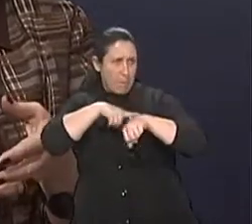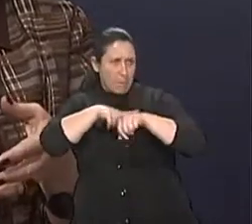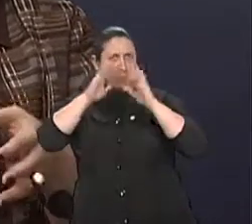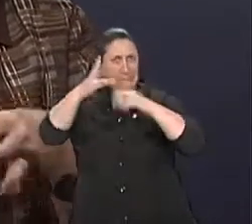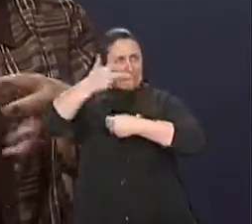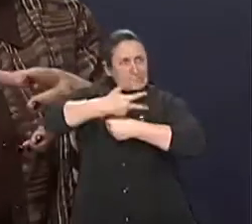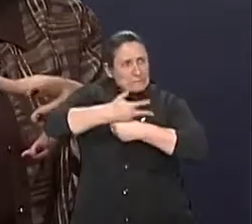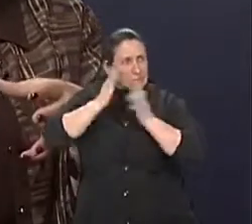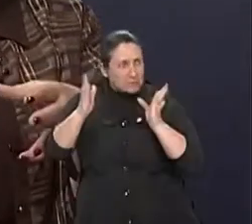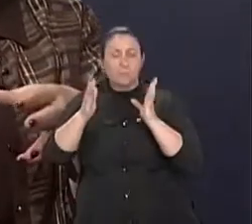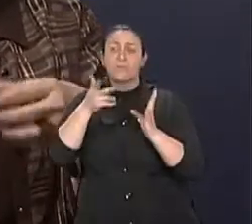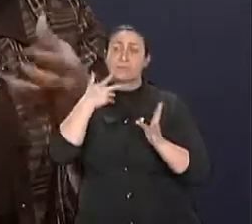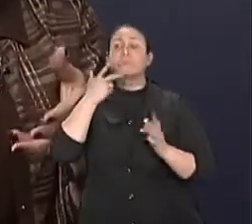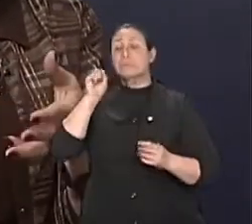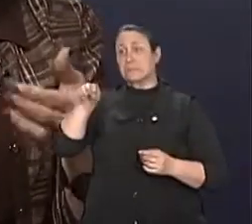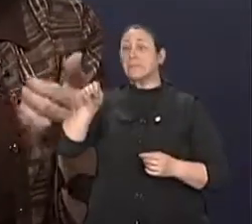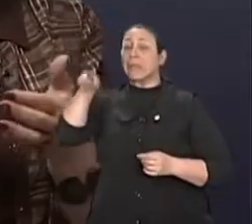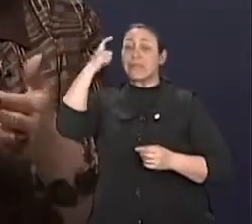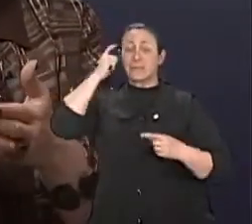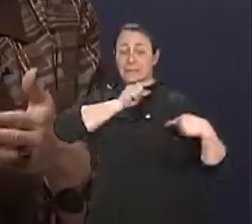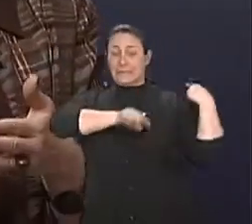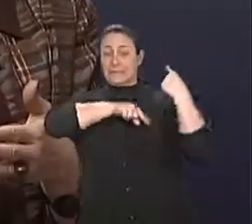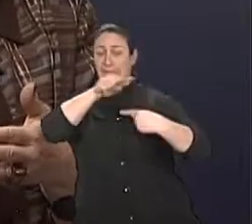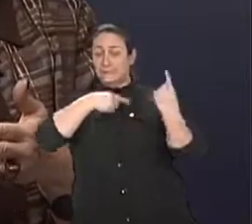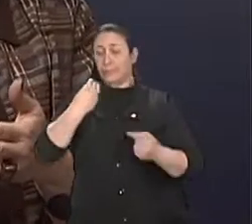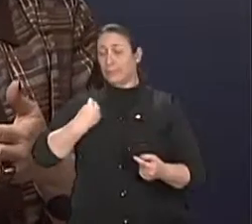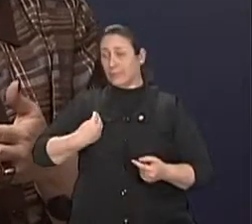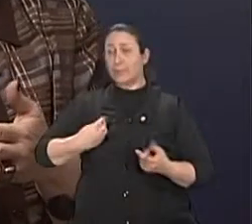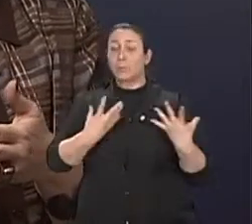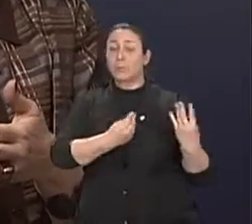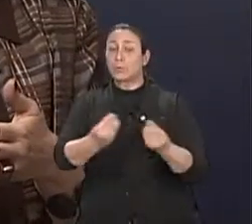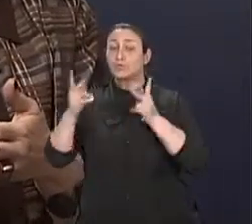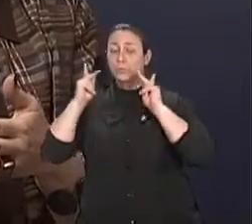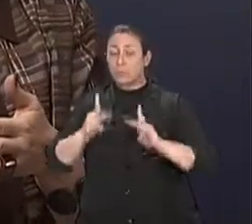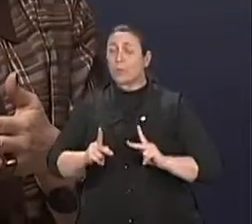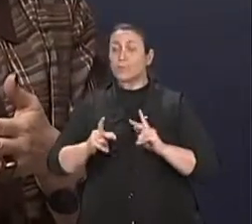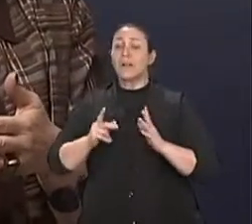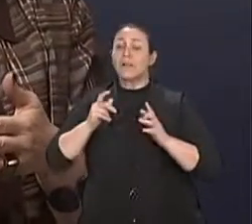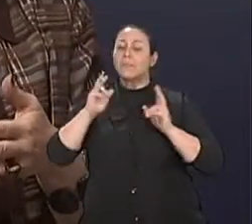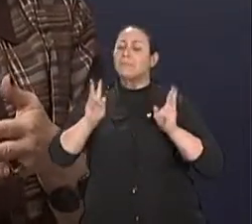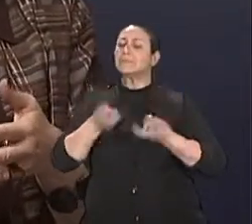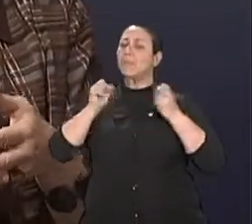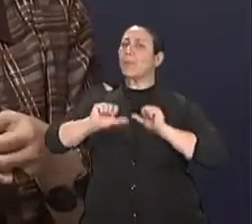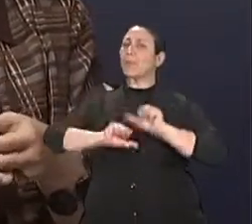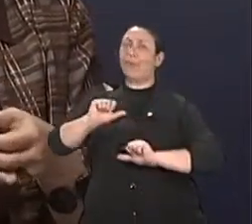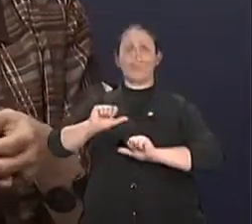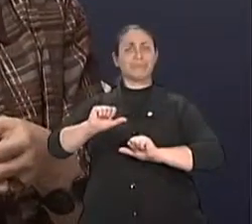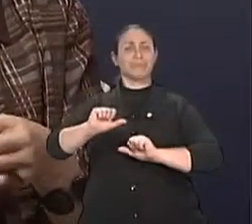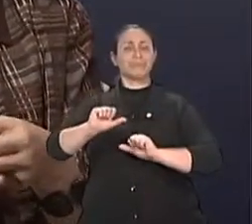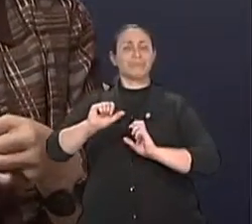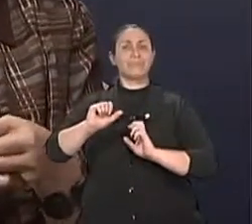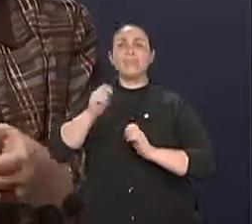da vida, por exemplo, as pessoas esquecerem que mudou o ciclo. E começar a tratar o